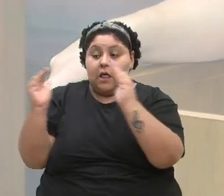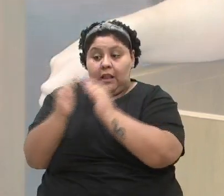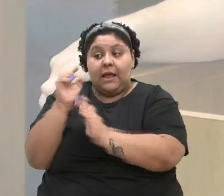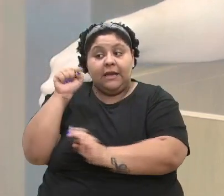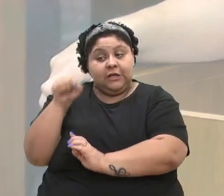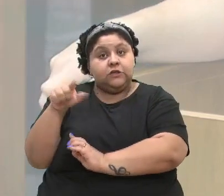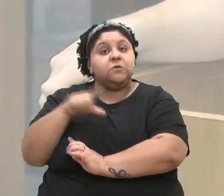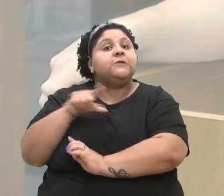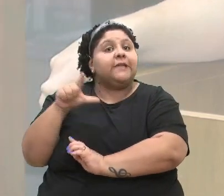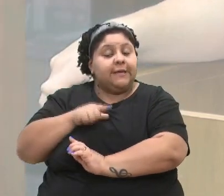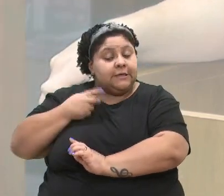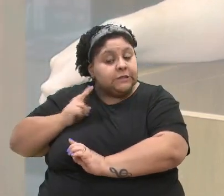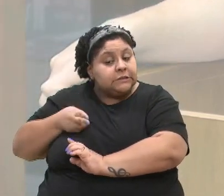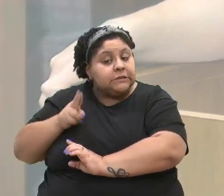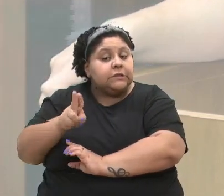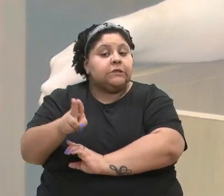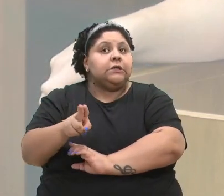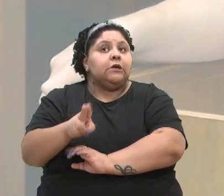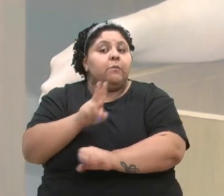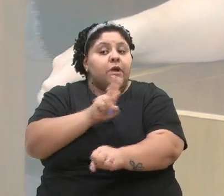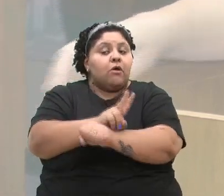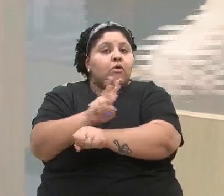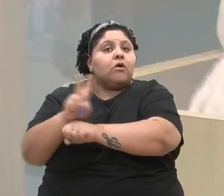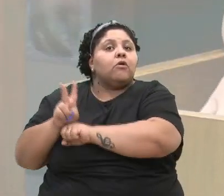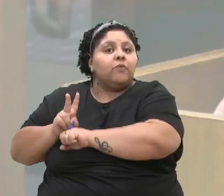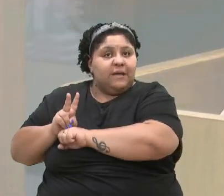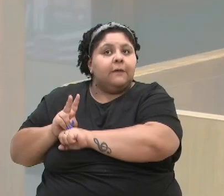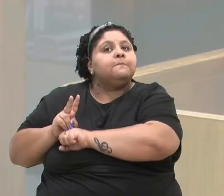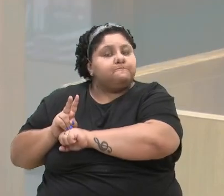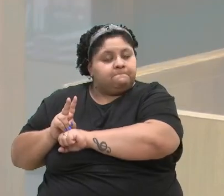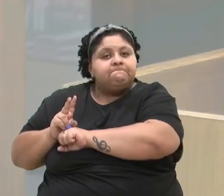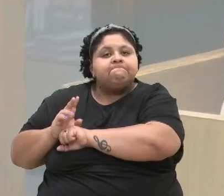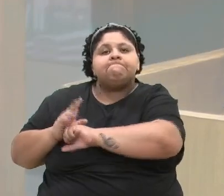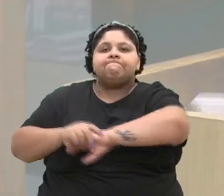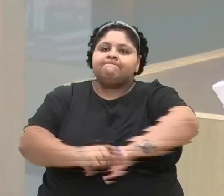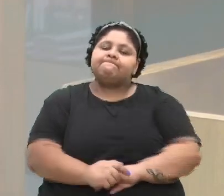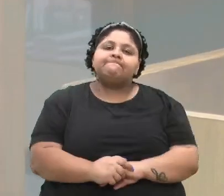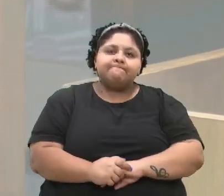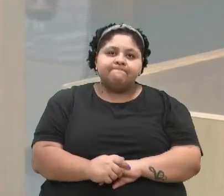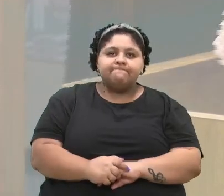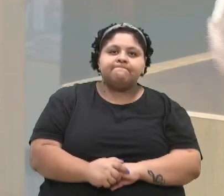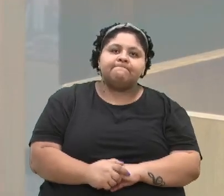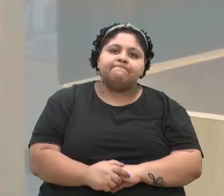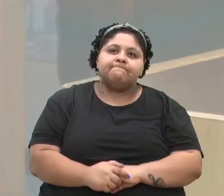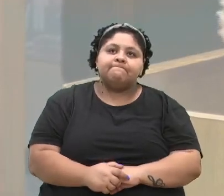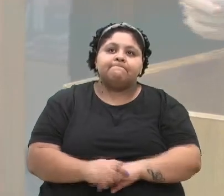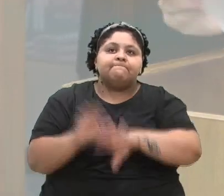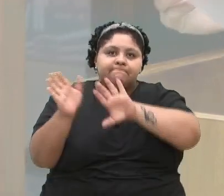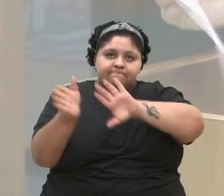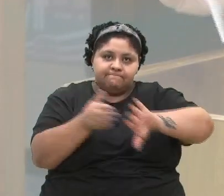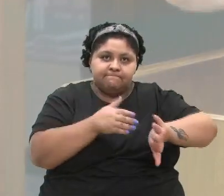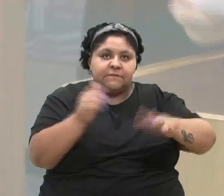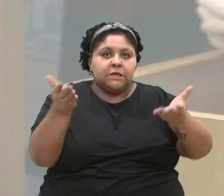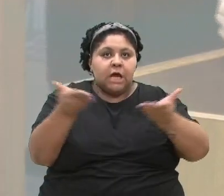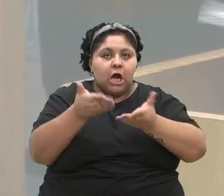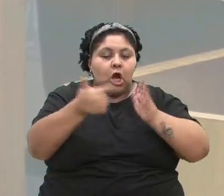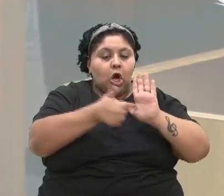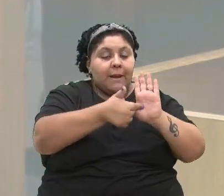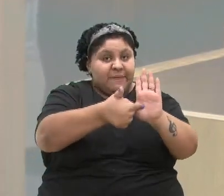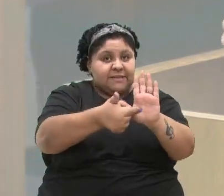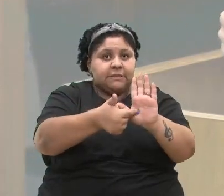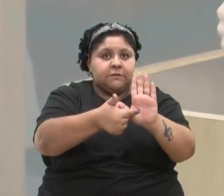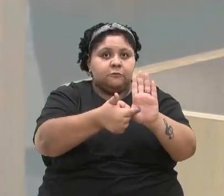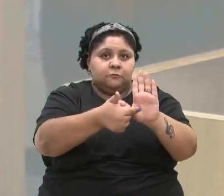a gente tem que sempre preservar e cuidar. Trocando um pouco de tema, nós apresentamos aqui